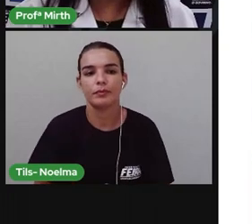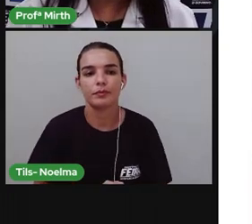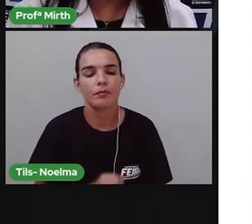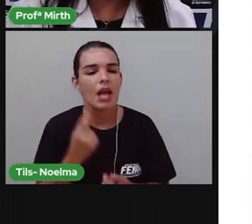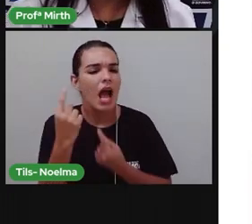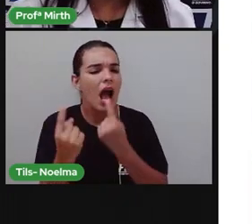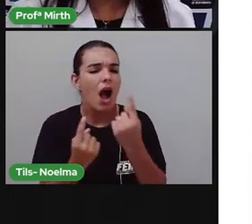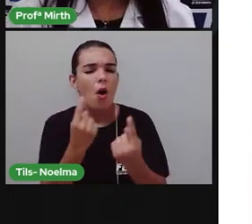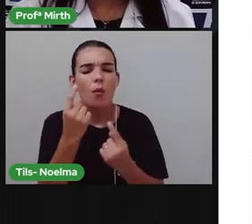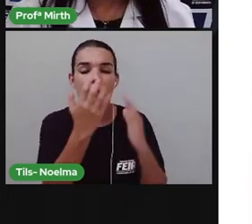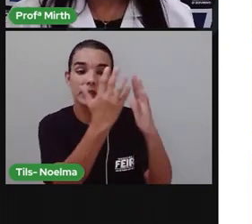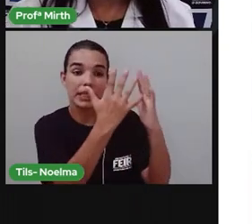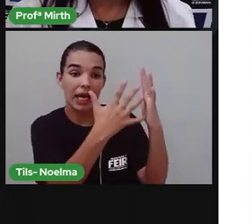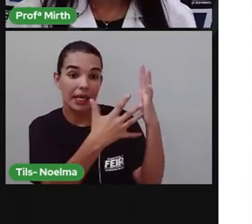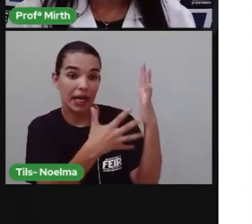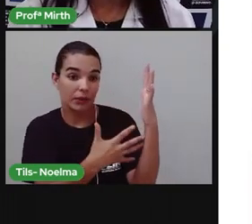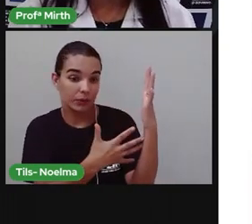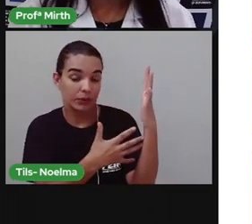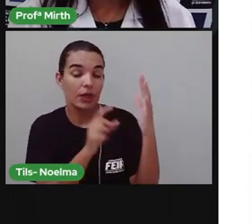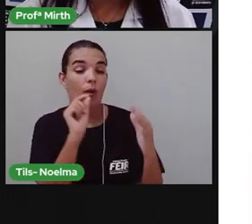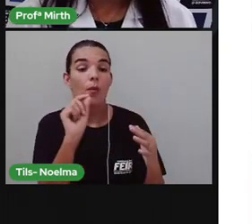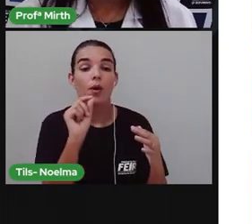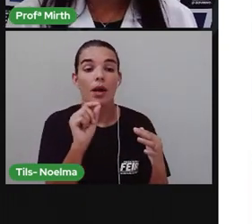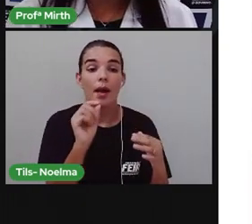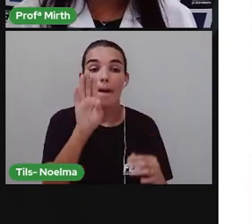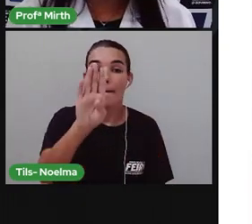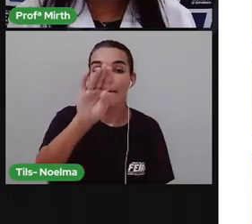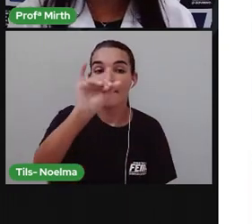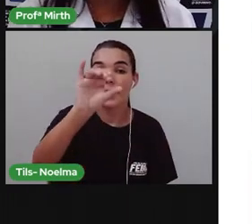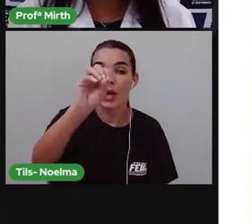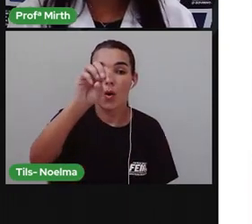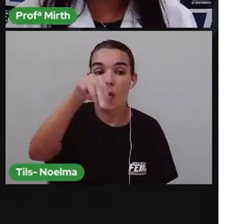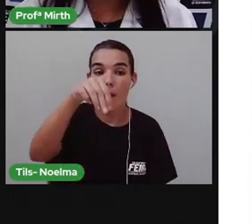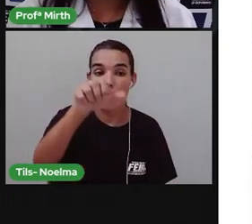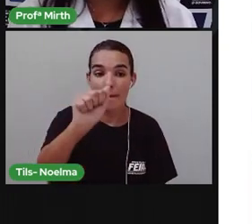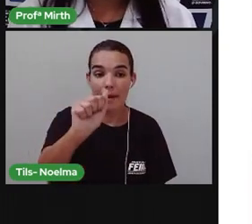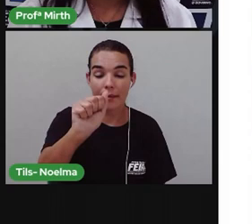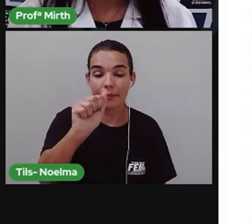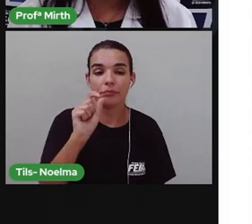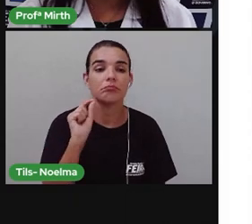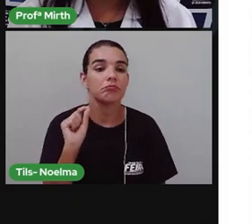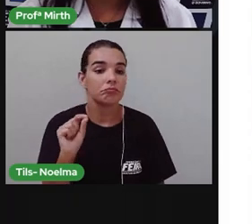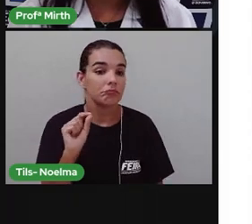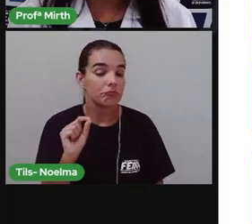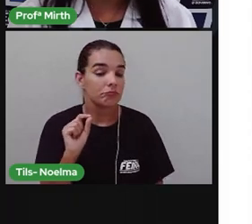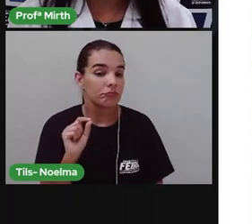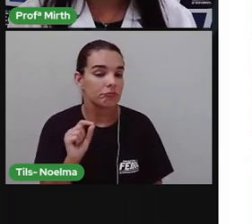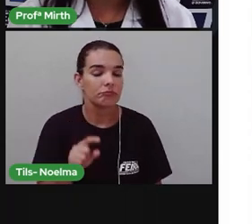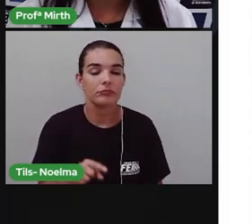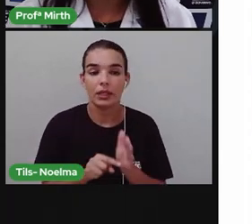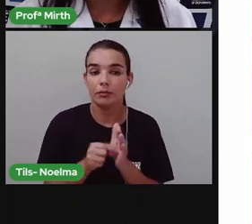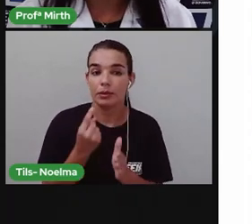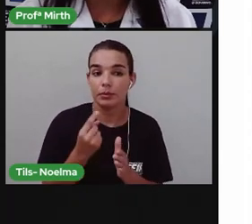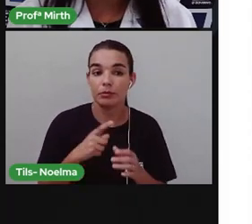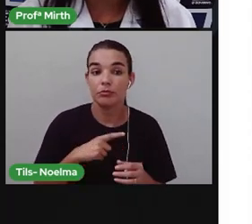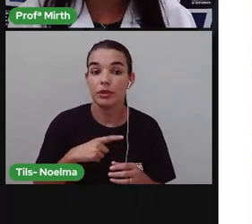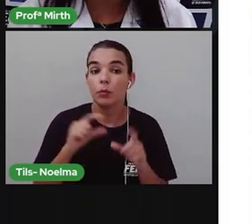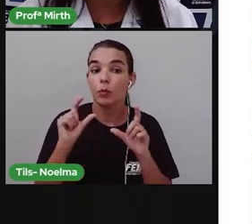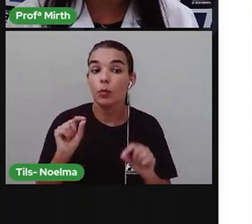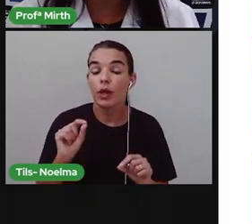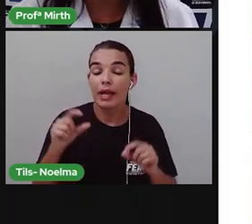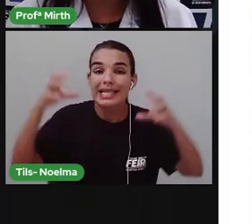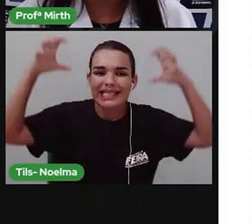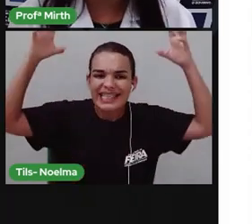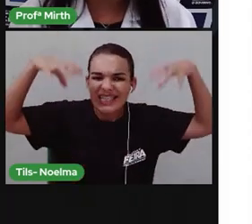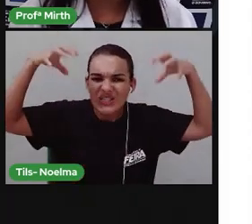Algumas características Desse bioma Primeiro Que é um bioma Onde Onde Ele é afetado Por secas